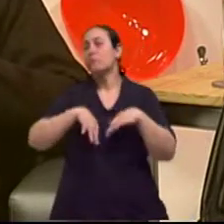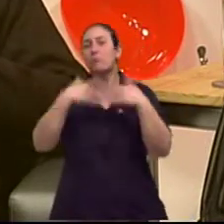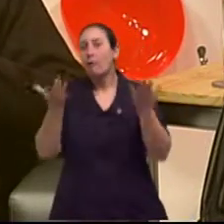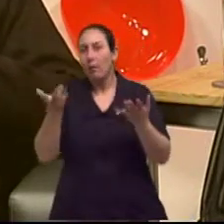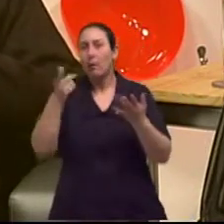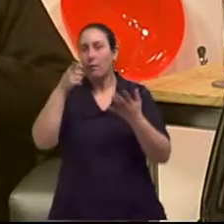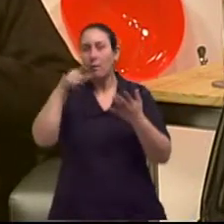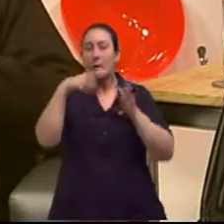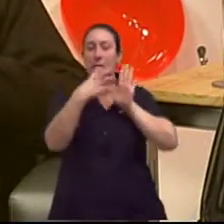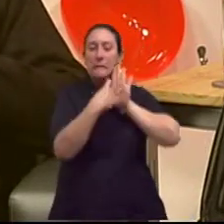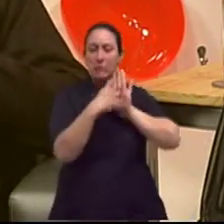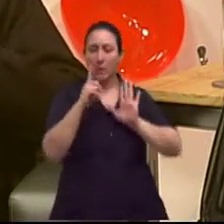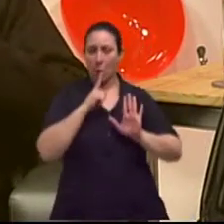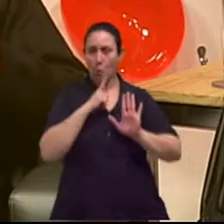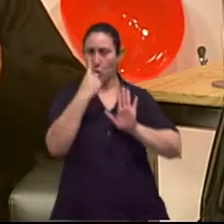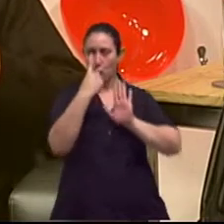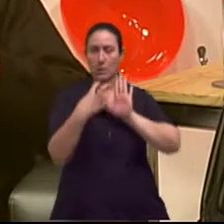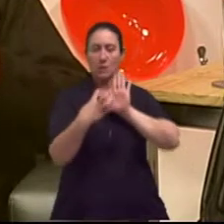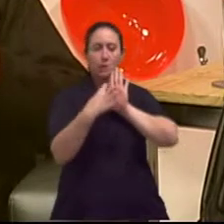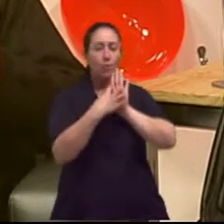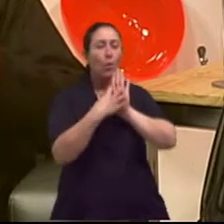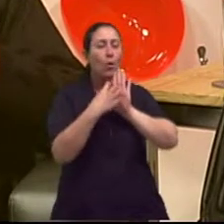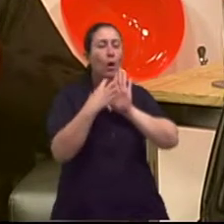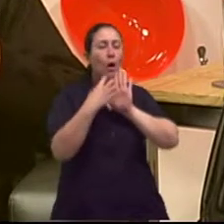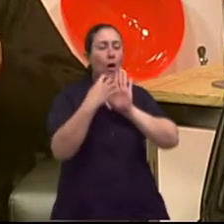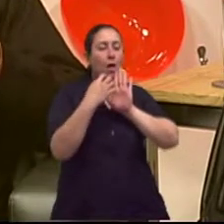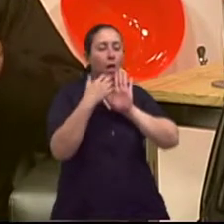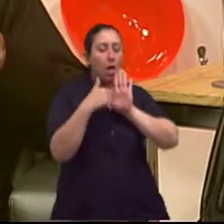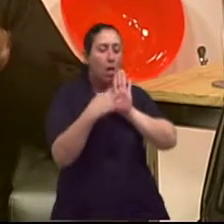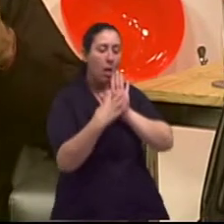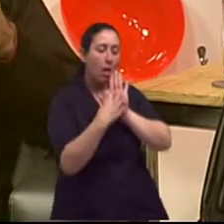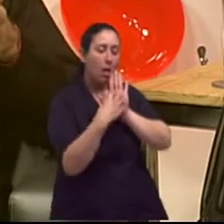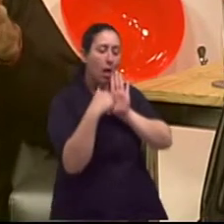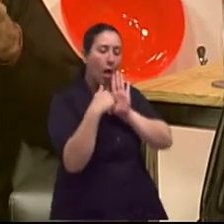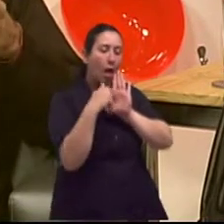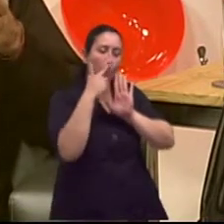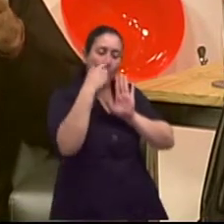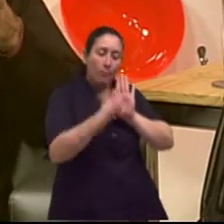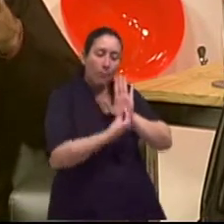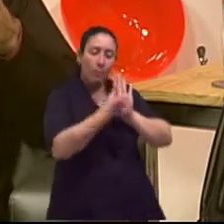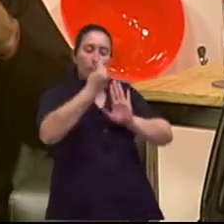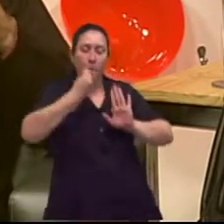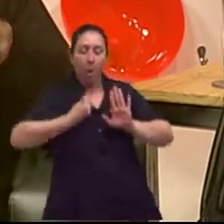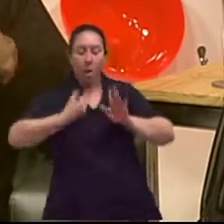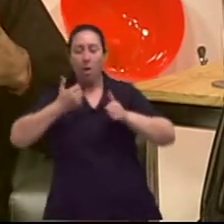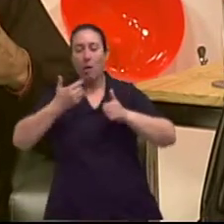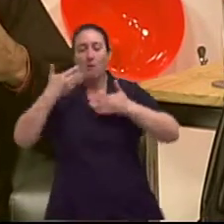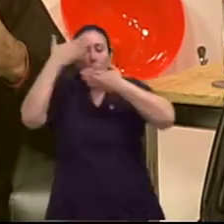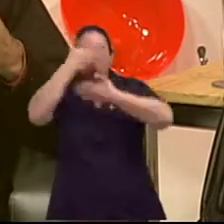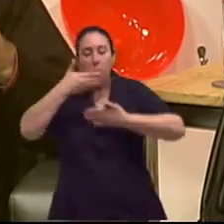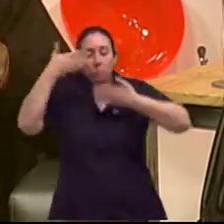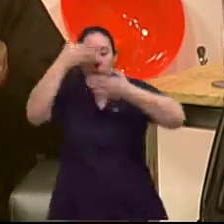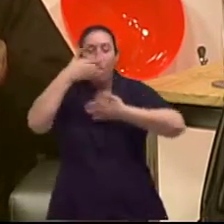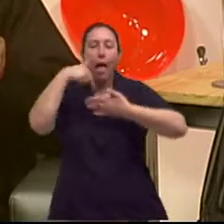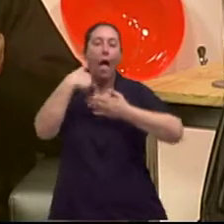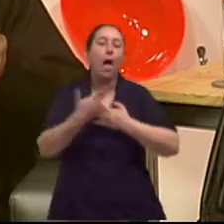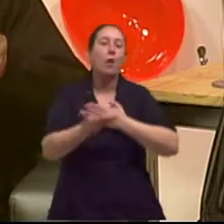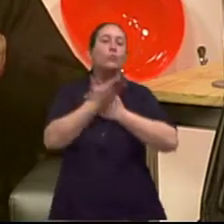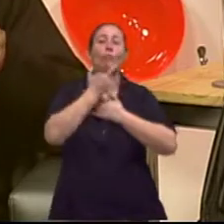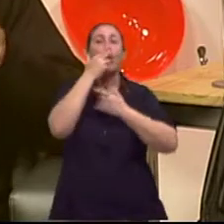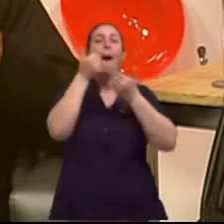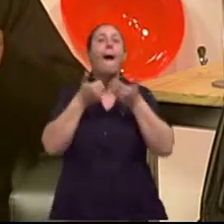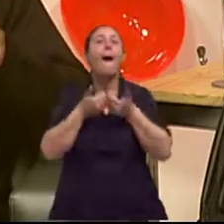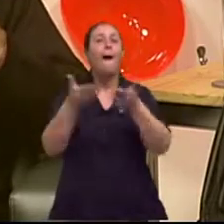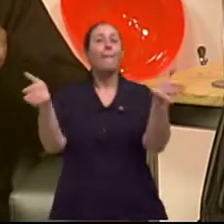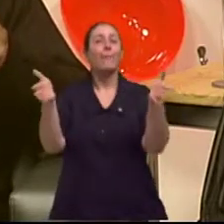símbolo que não tem exatamente uma energia direcionada, ele é um portal, vamos dizer assim, ele abre a